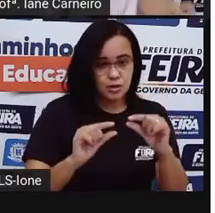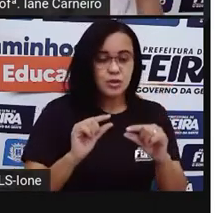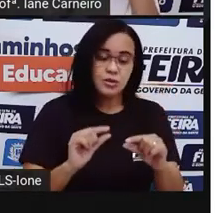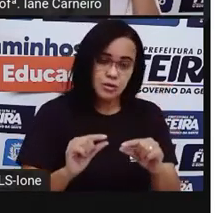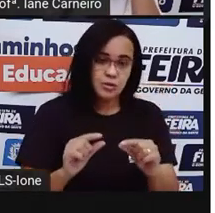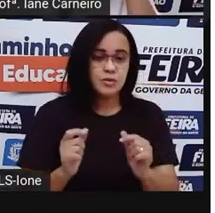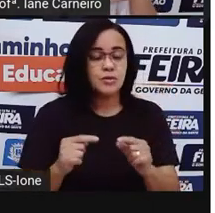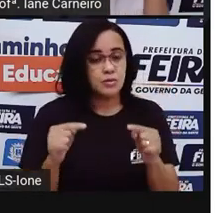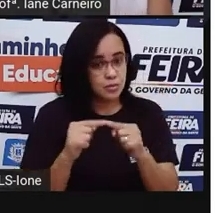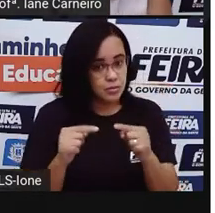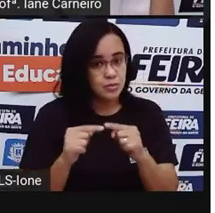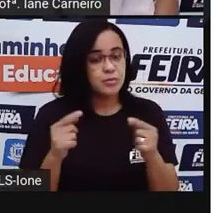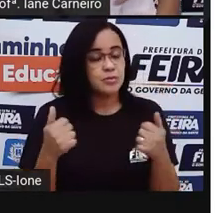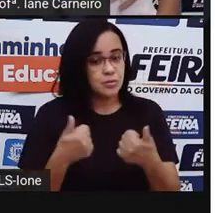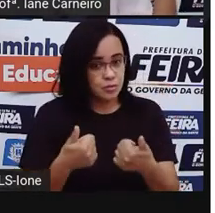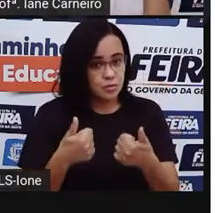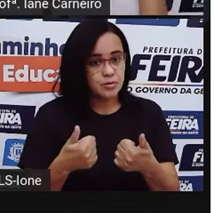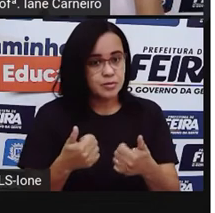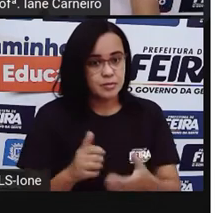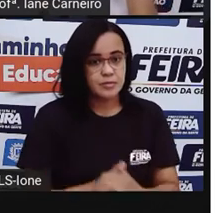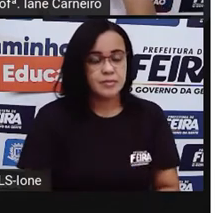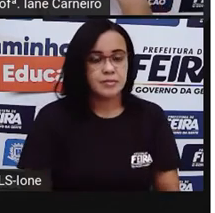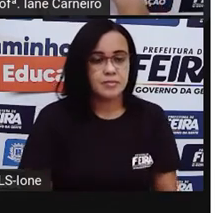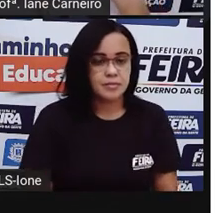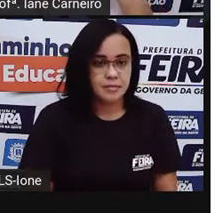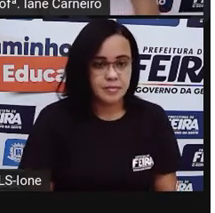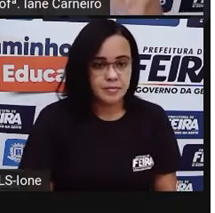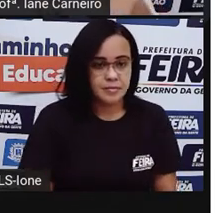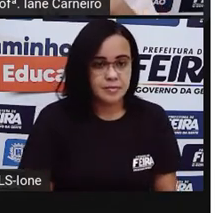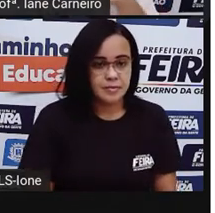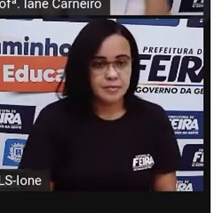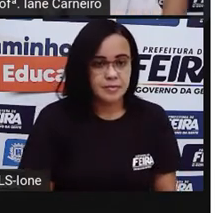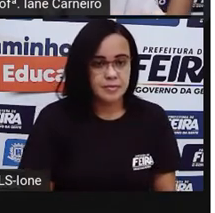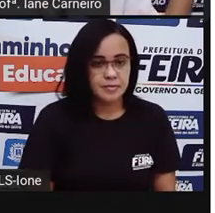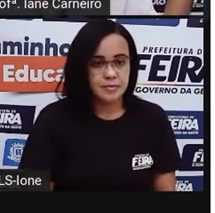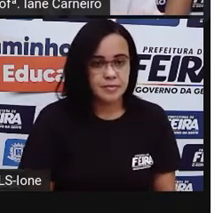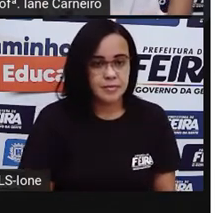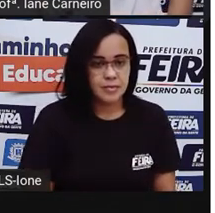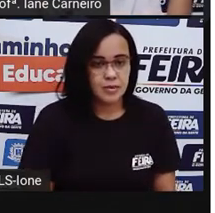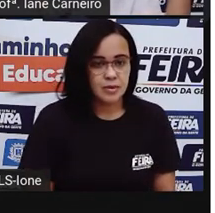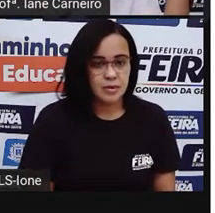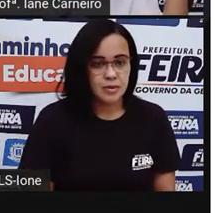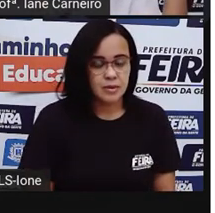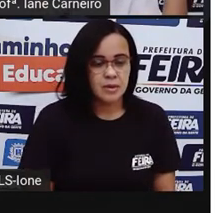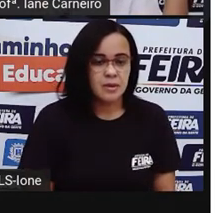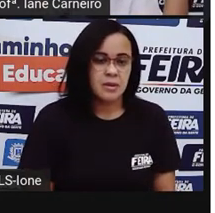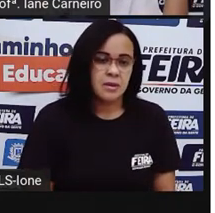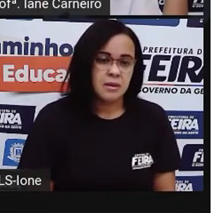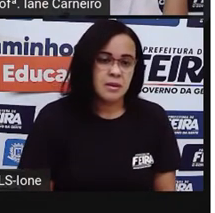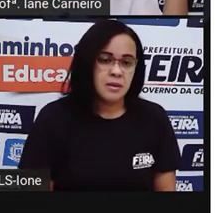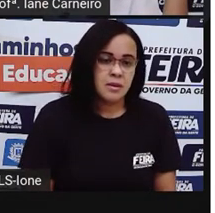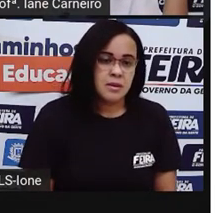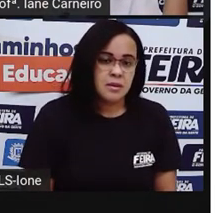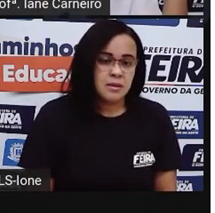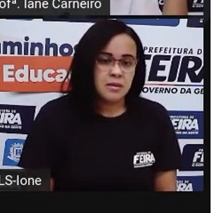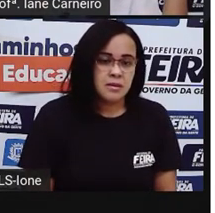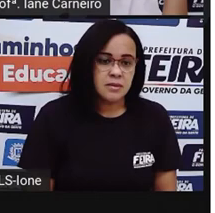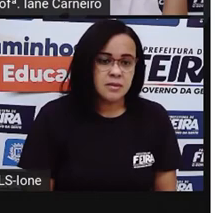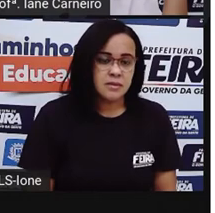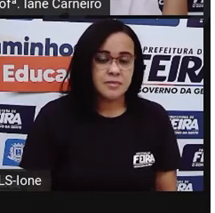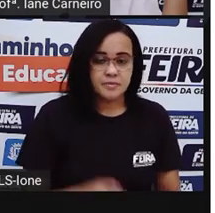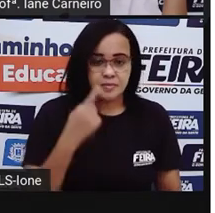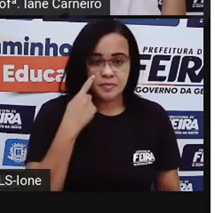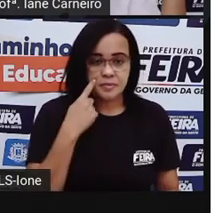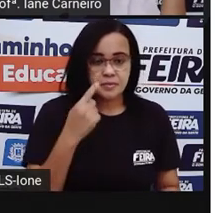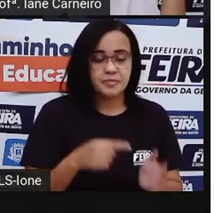né? Que tem detalhes compridinhos. Aí, você corta daquele jeito, tá bom? Você vai pensar aí no seu desenho. Então, aqui, a pró trouxe